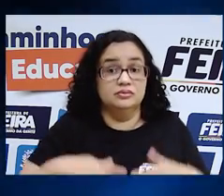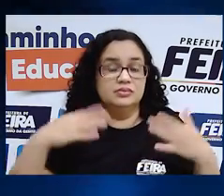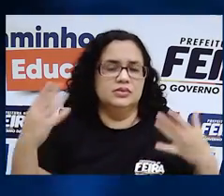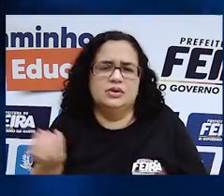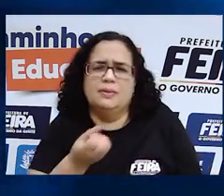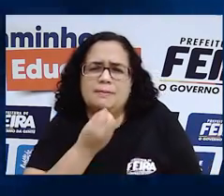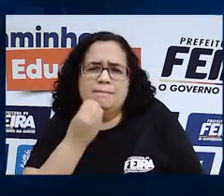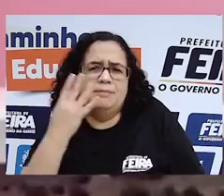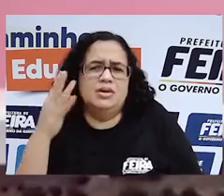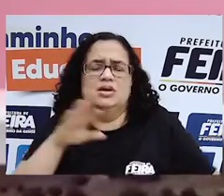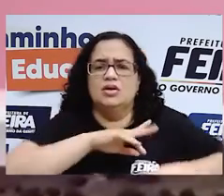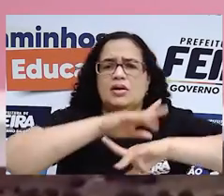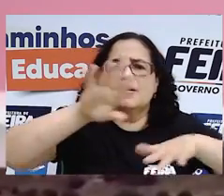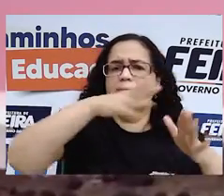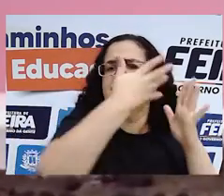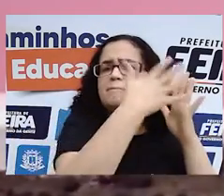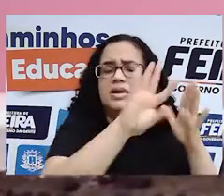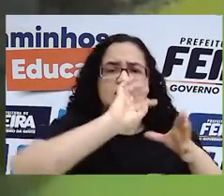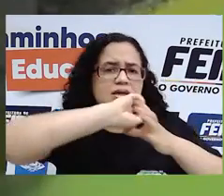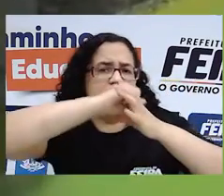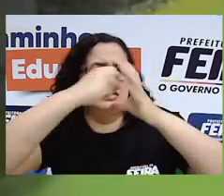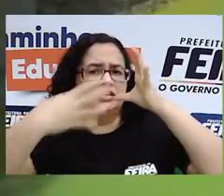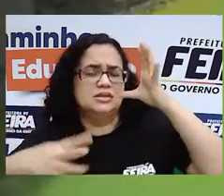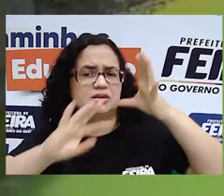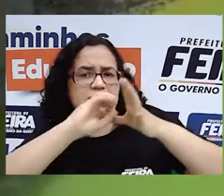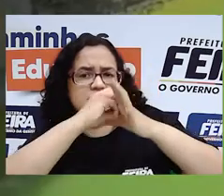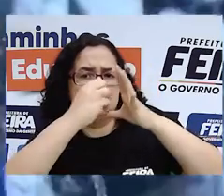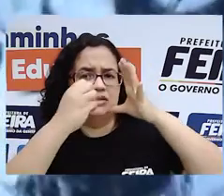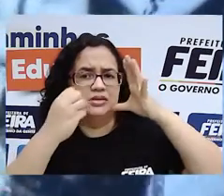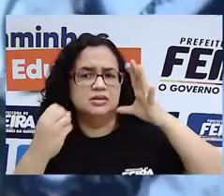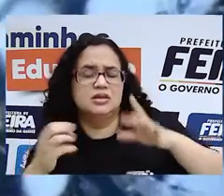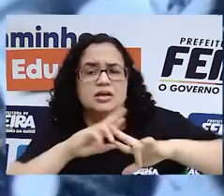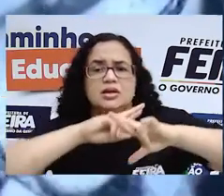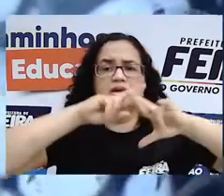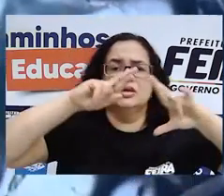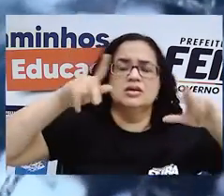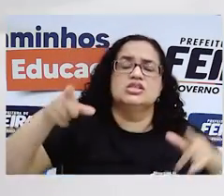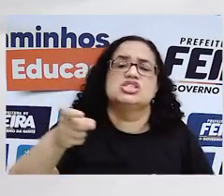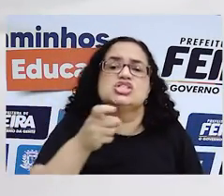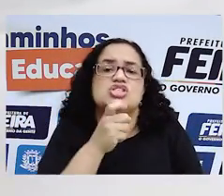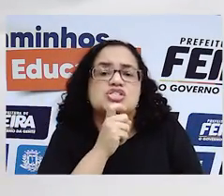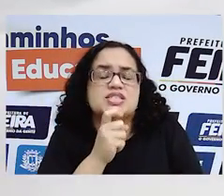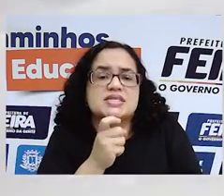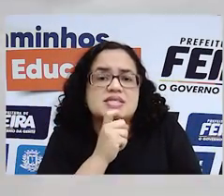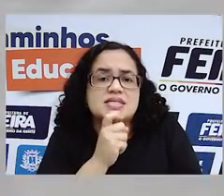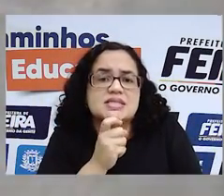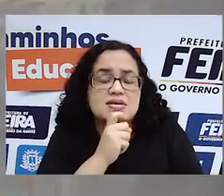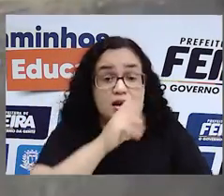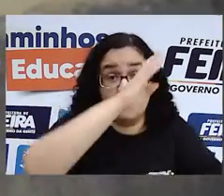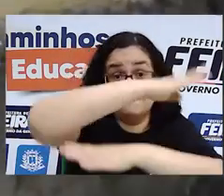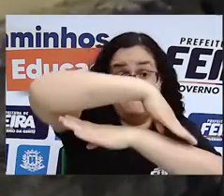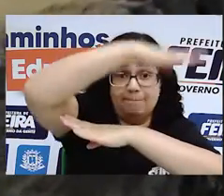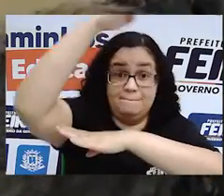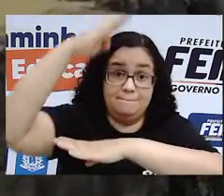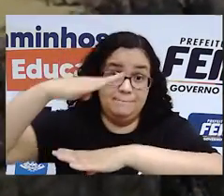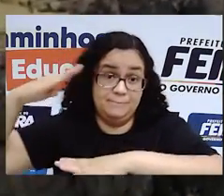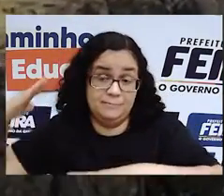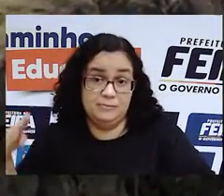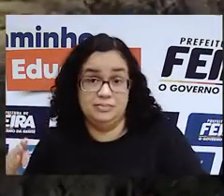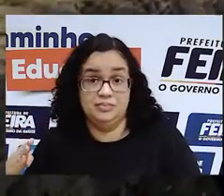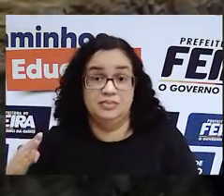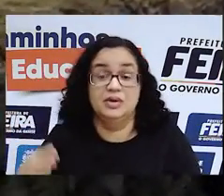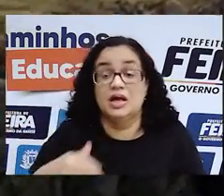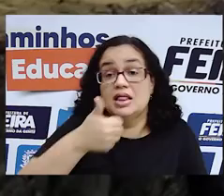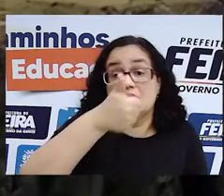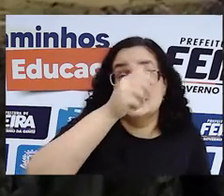Impressionantes lagos com características únicas que estão situados em zonas geladas, desérticas ou montanhosas. Estes são